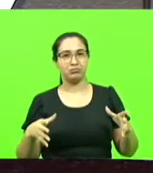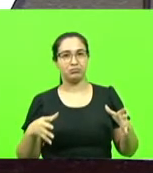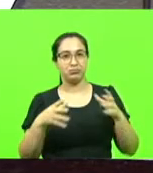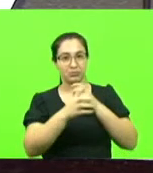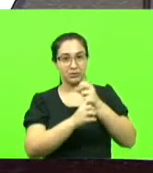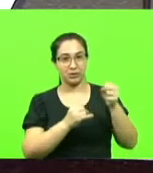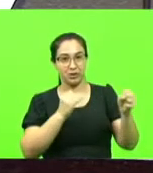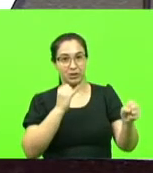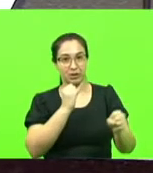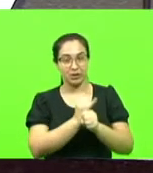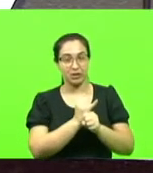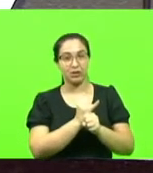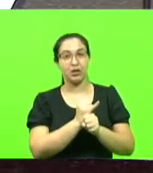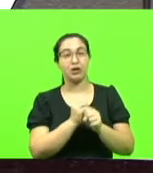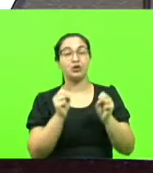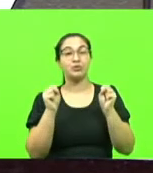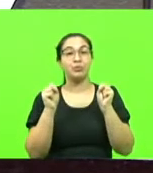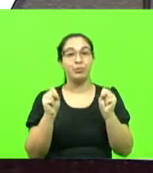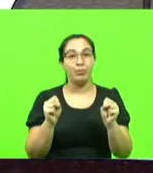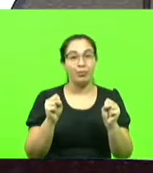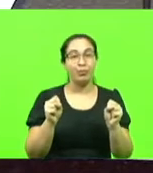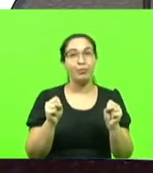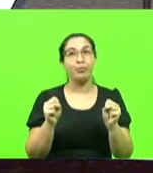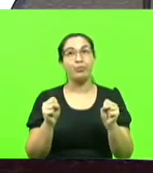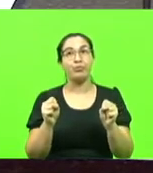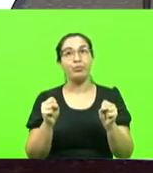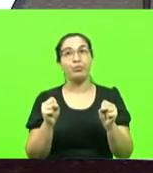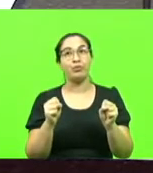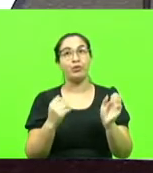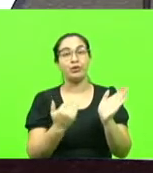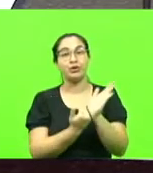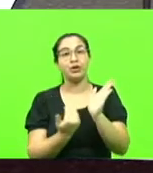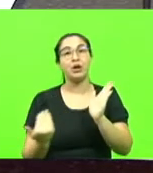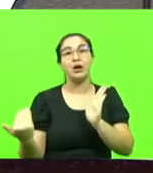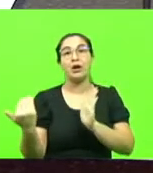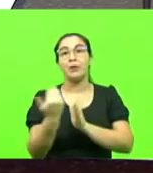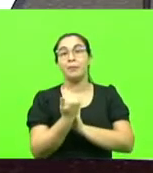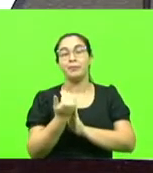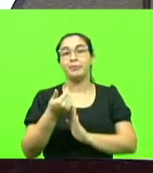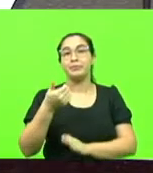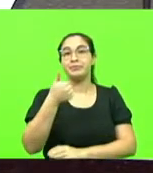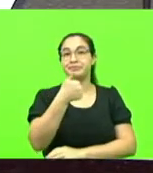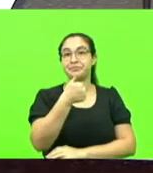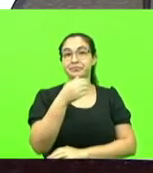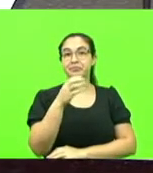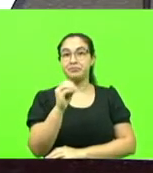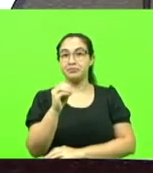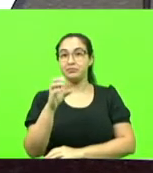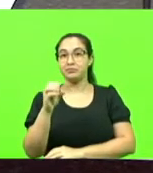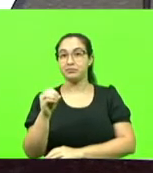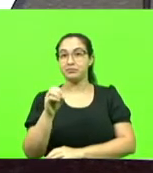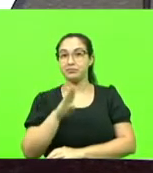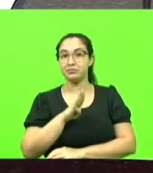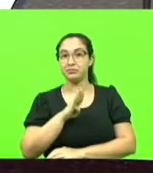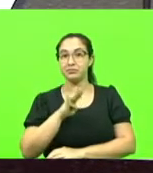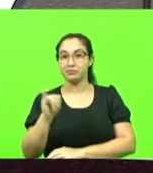trazer mais 100 bilhões de reais